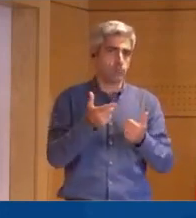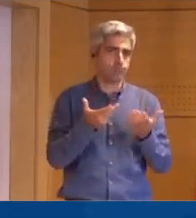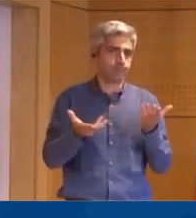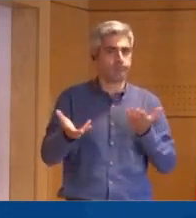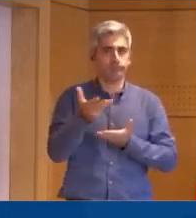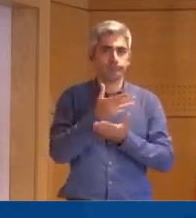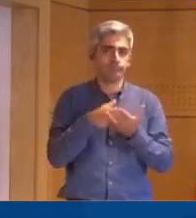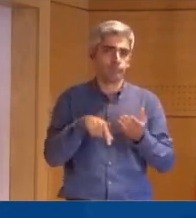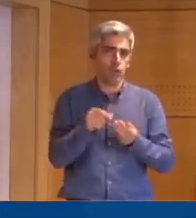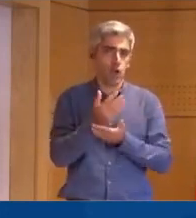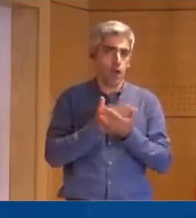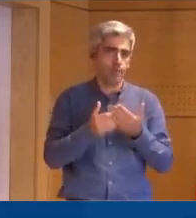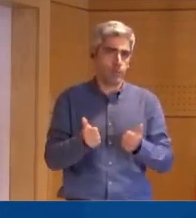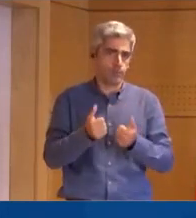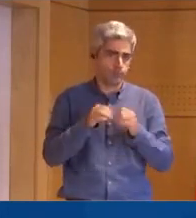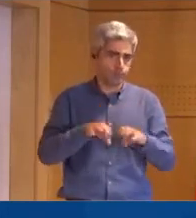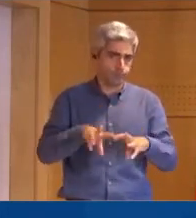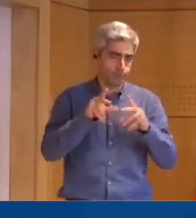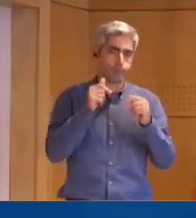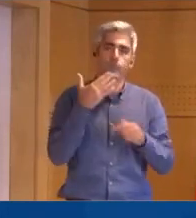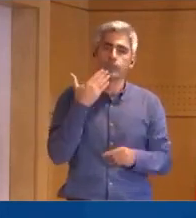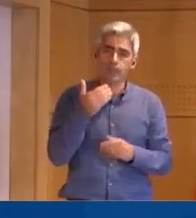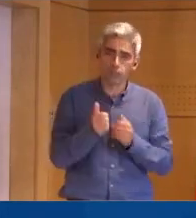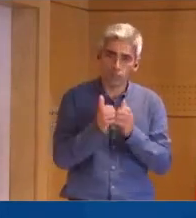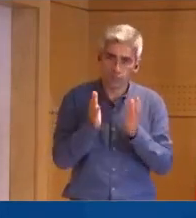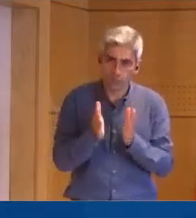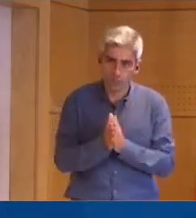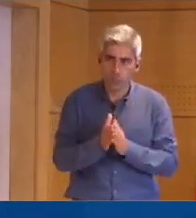dinamismo da nossa economia. Muito obrigada a todos.